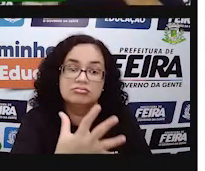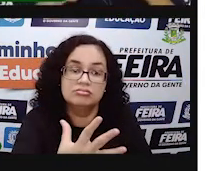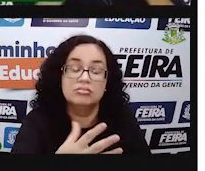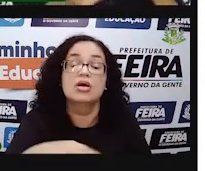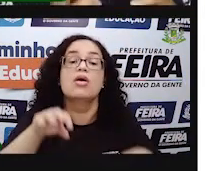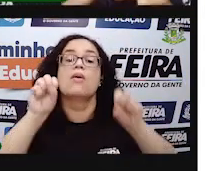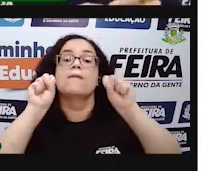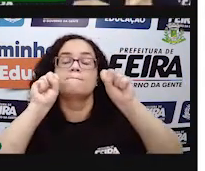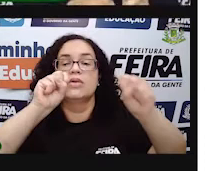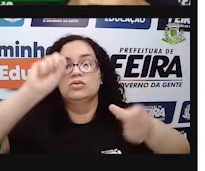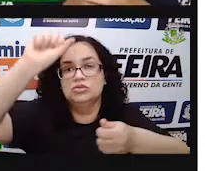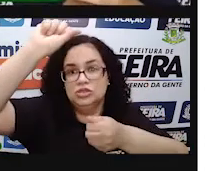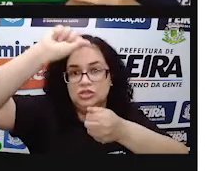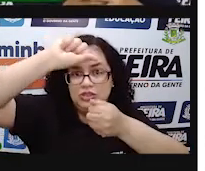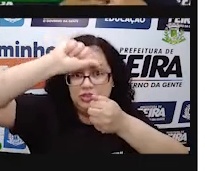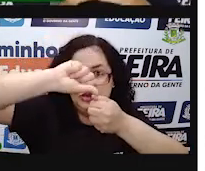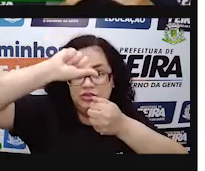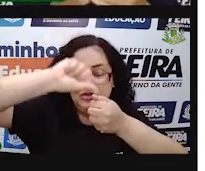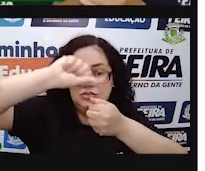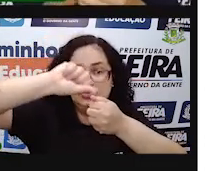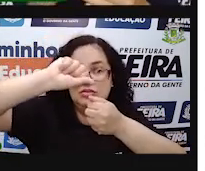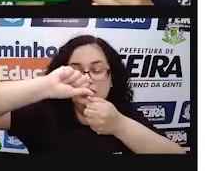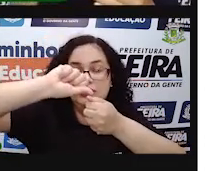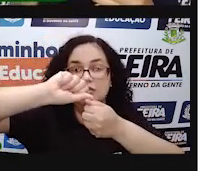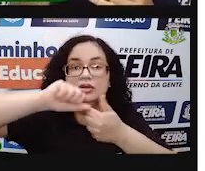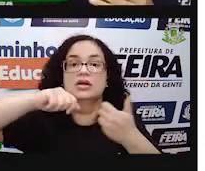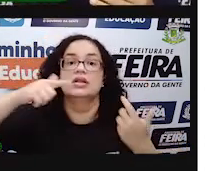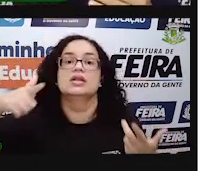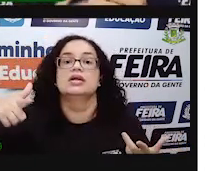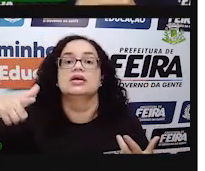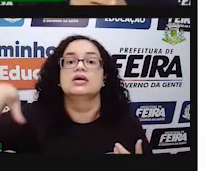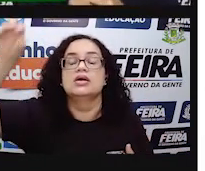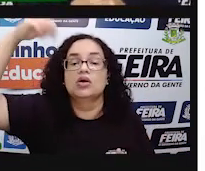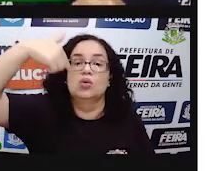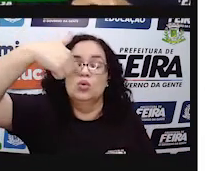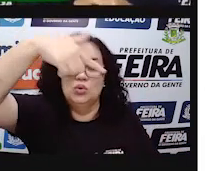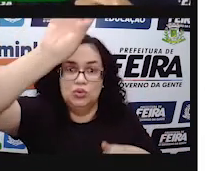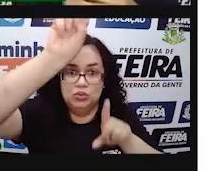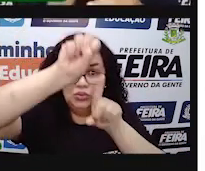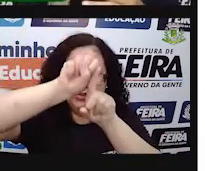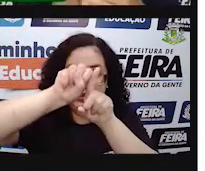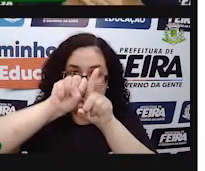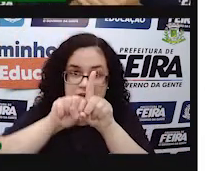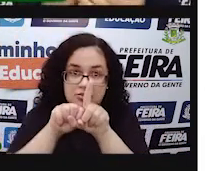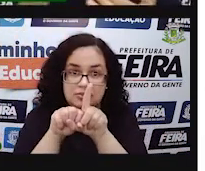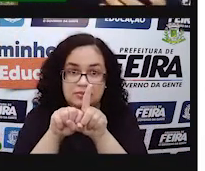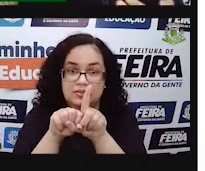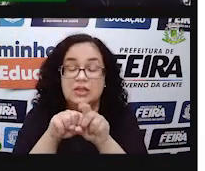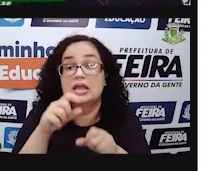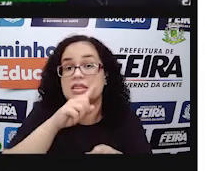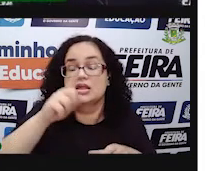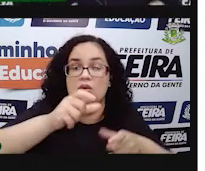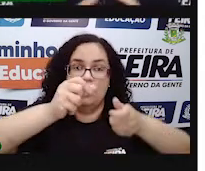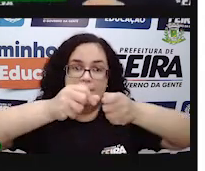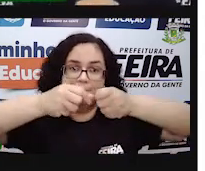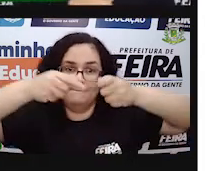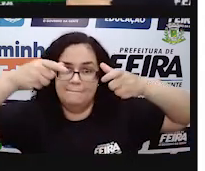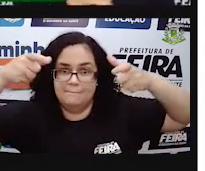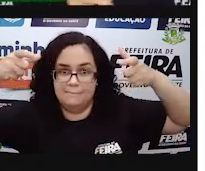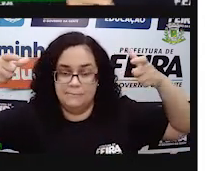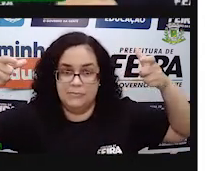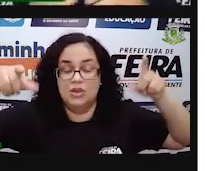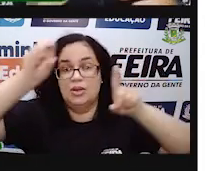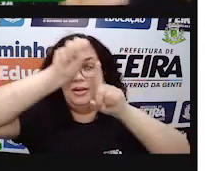olha esse consumo desse mês e se pergunta assim, o que é que eu posso fazer para que o consumo do próximo mês